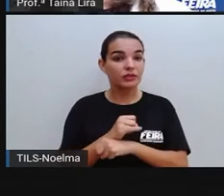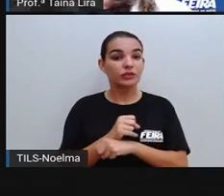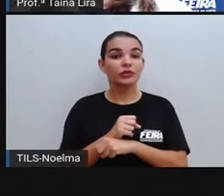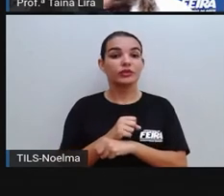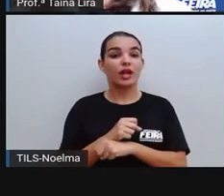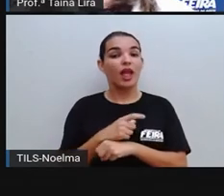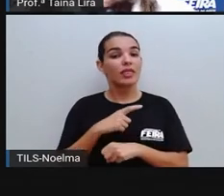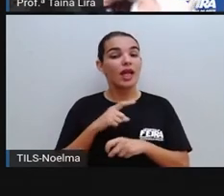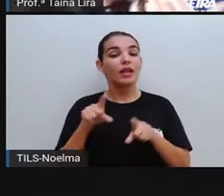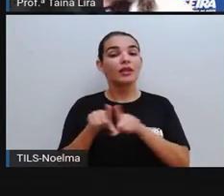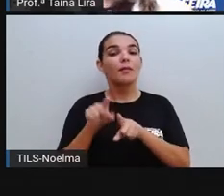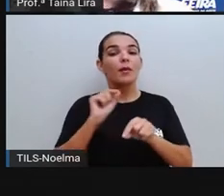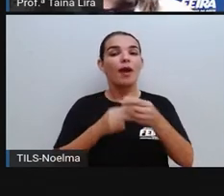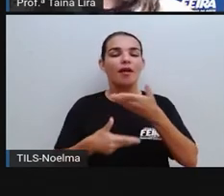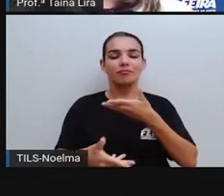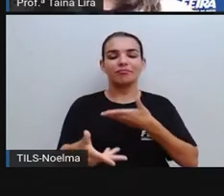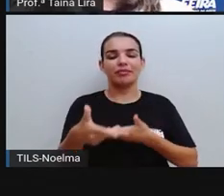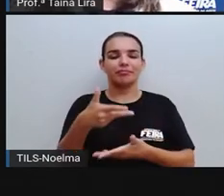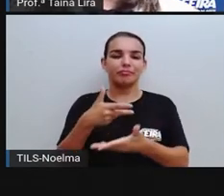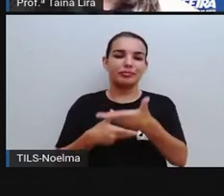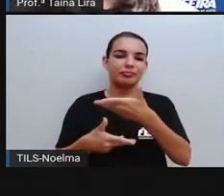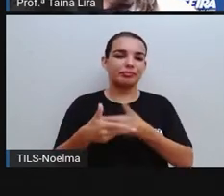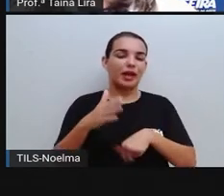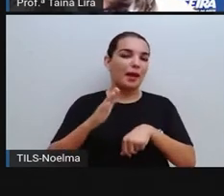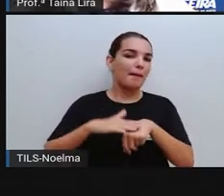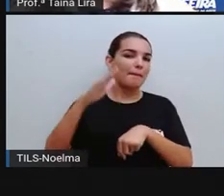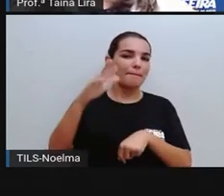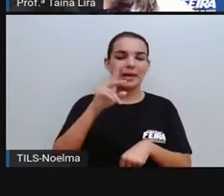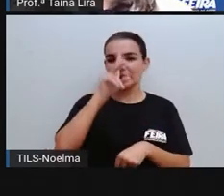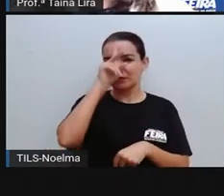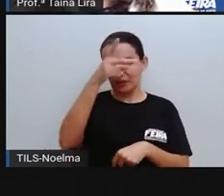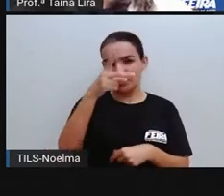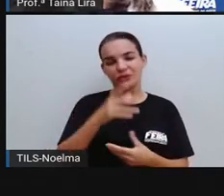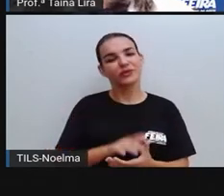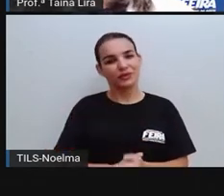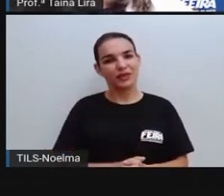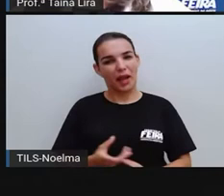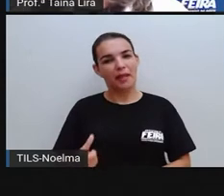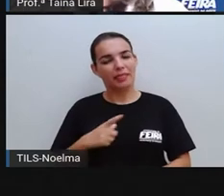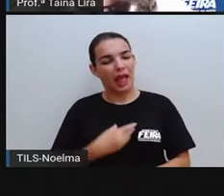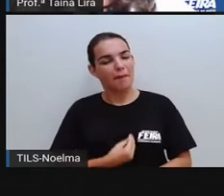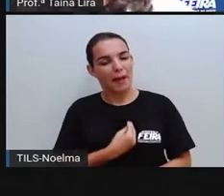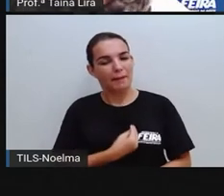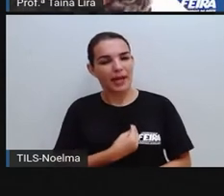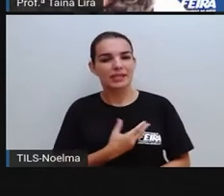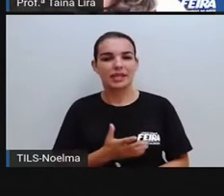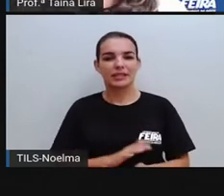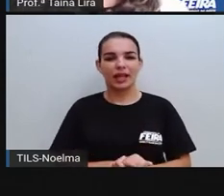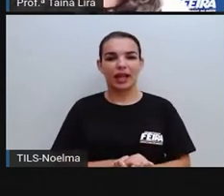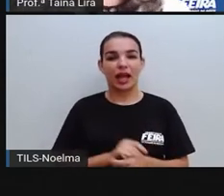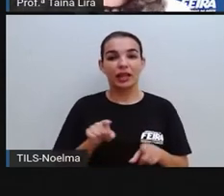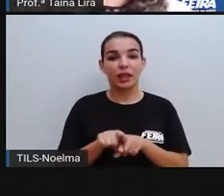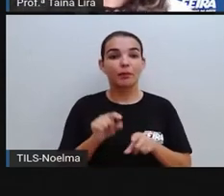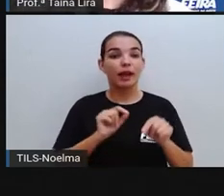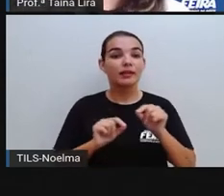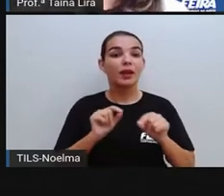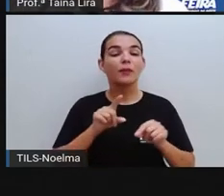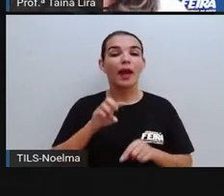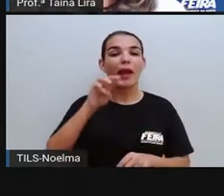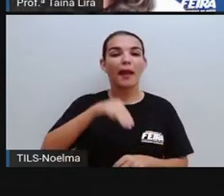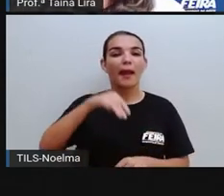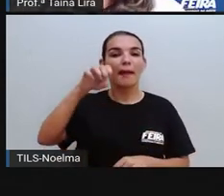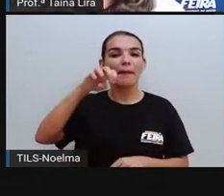essa questão da interação entre as pessoas é mais presente. E também tem a questão dos memes, certo?